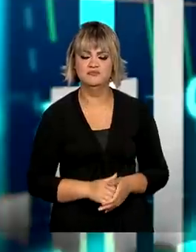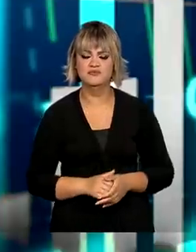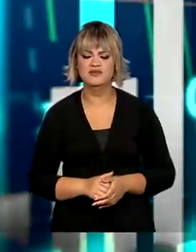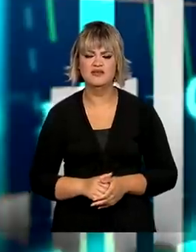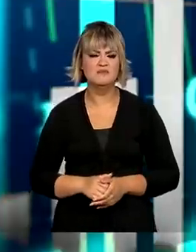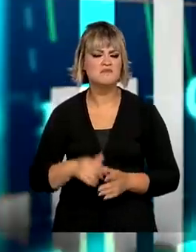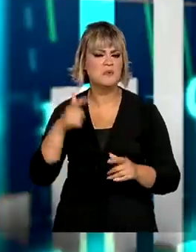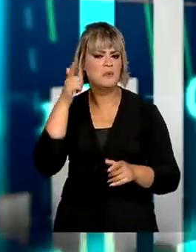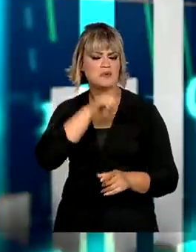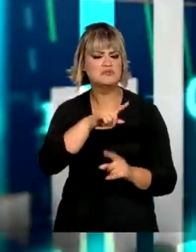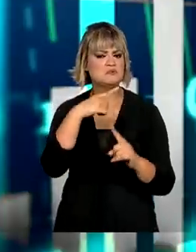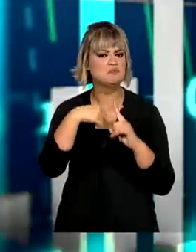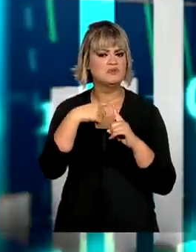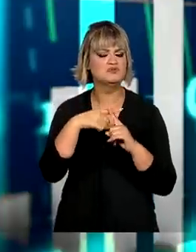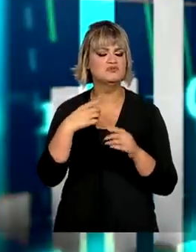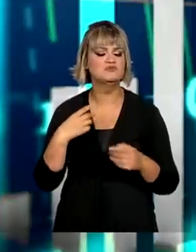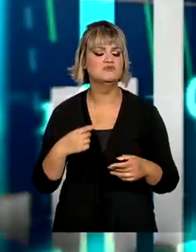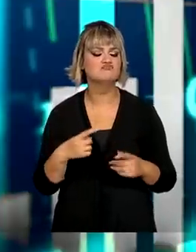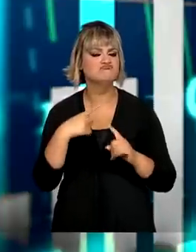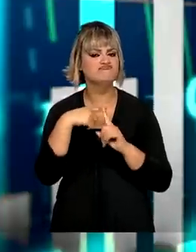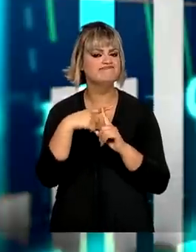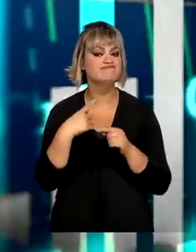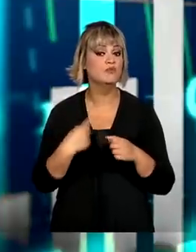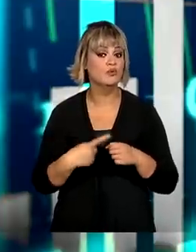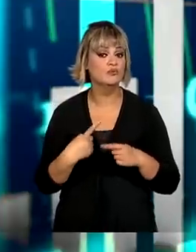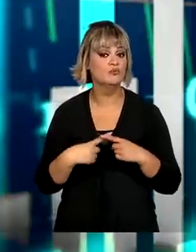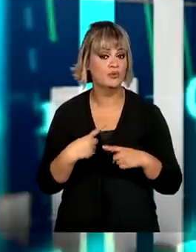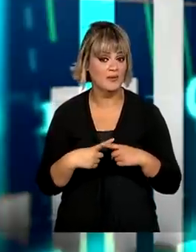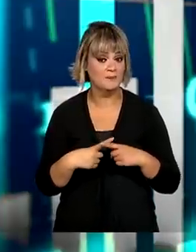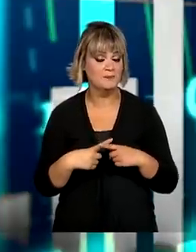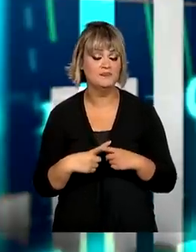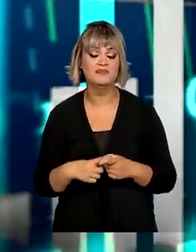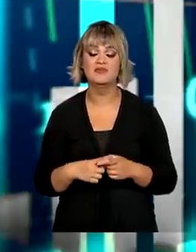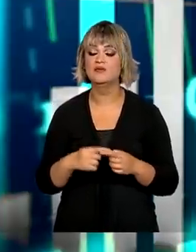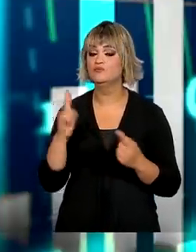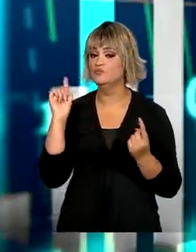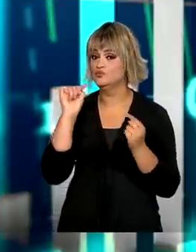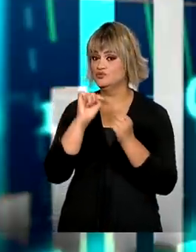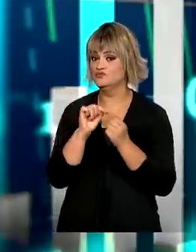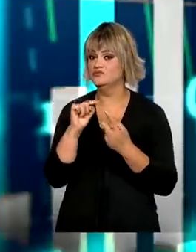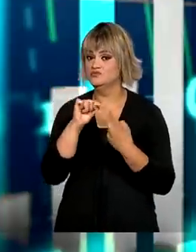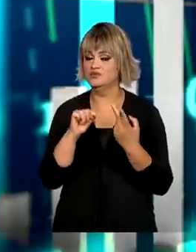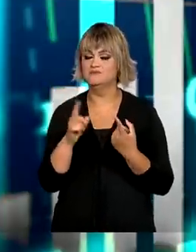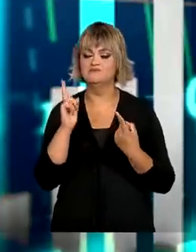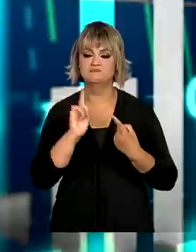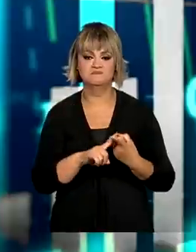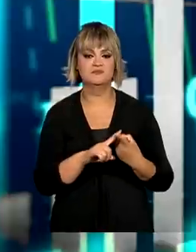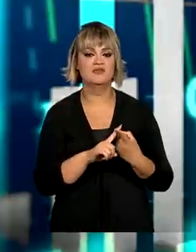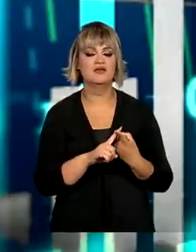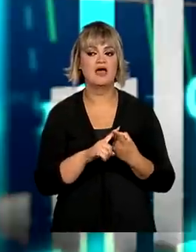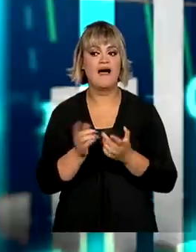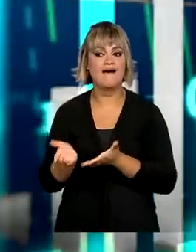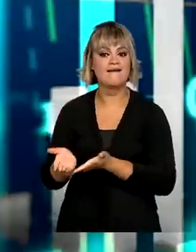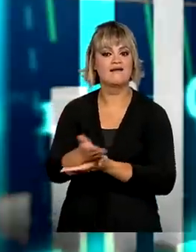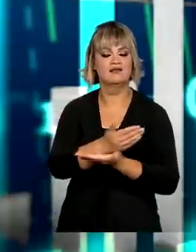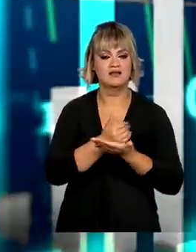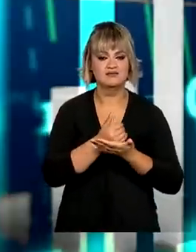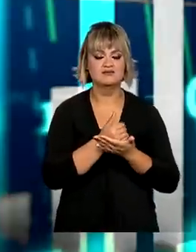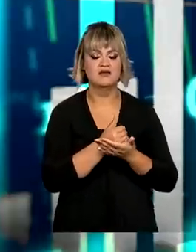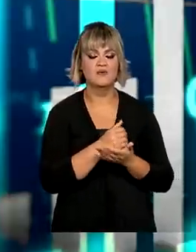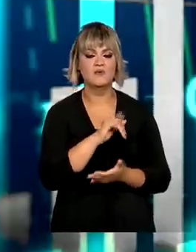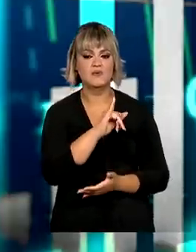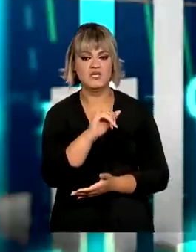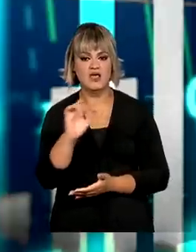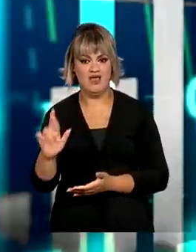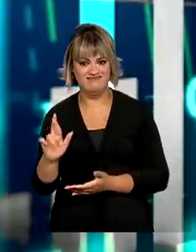esse resultado excepcional do mês de outubro? Duas ordens de fatores explicariam. Em primeiro lugar, o aumento da arrecadação com o imposto de